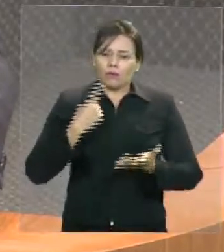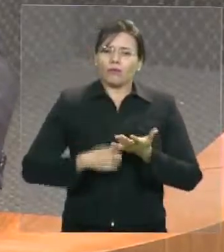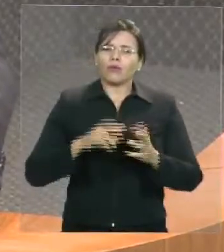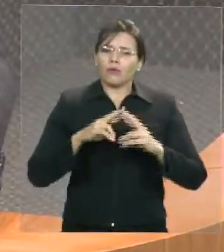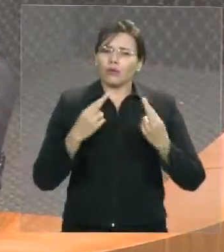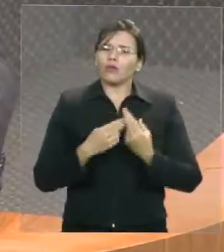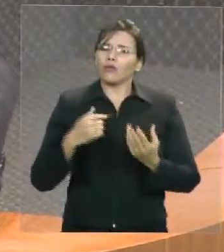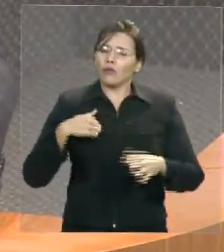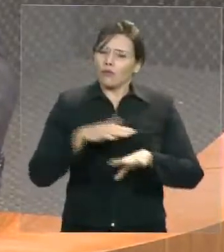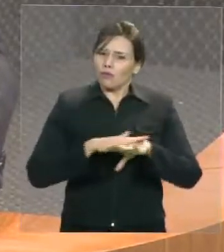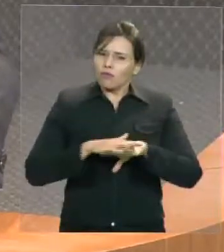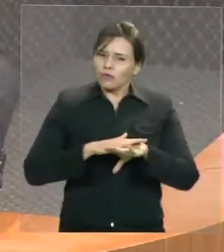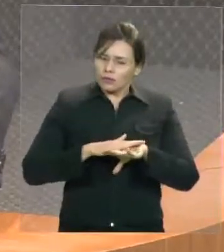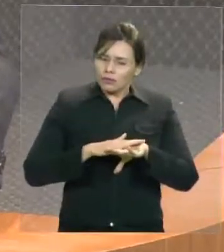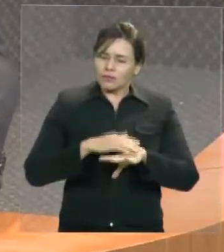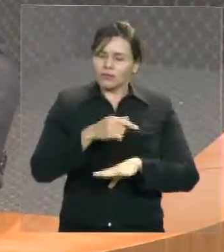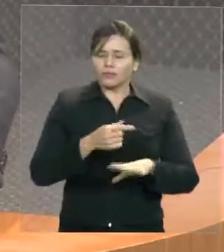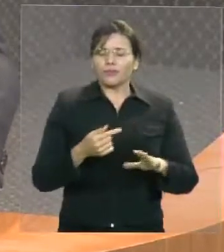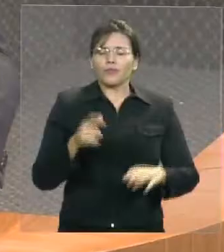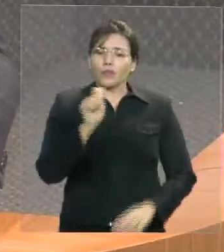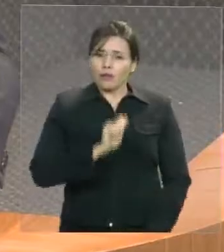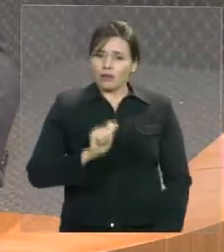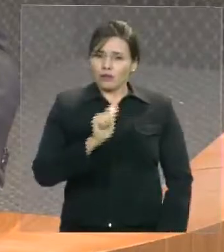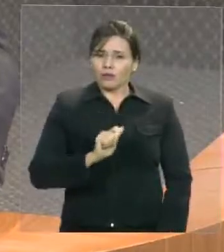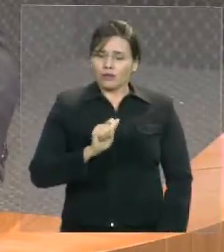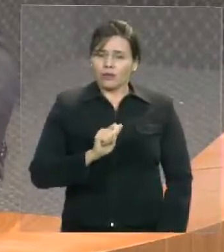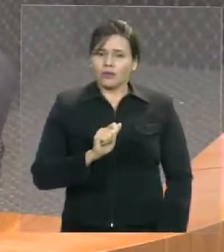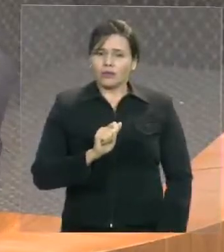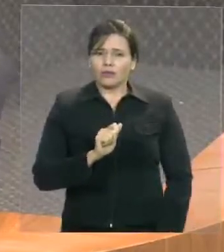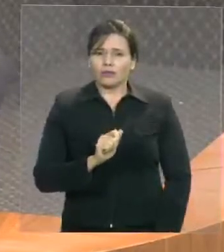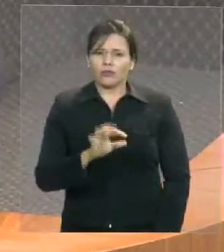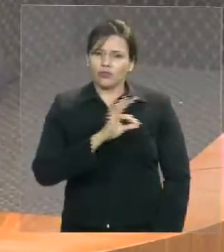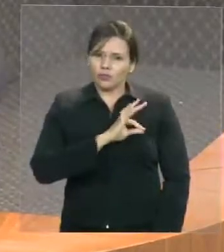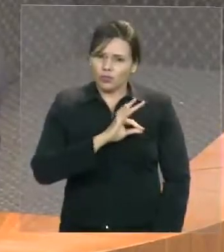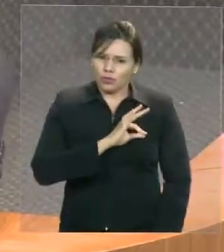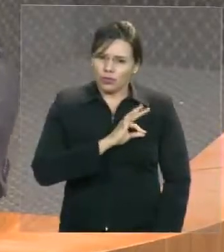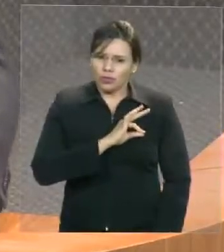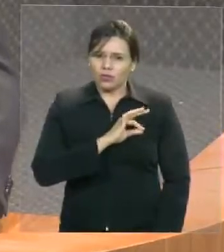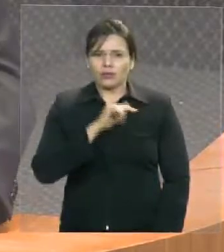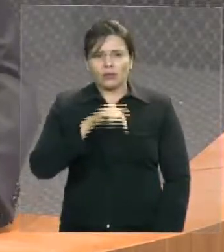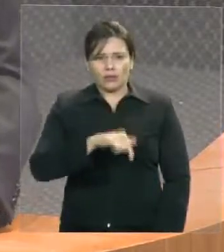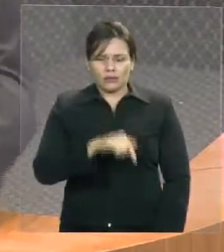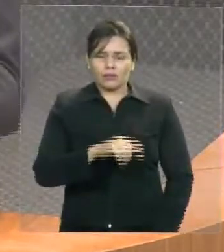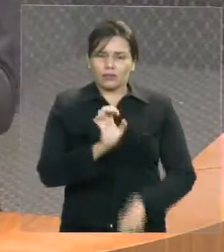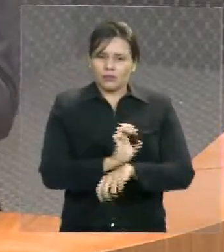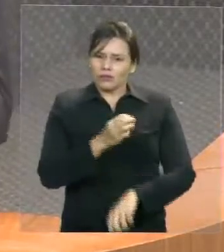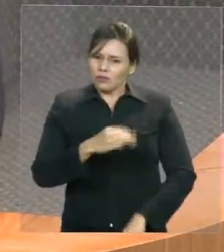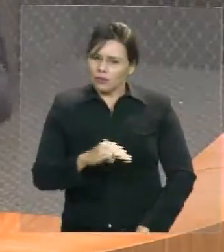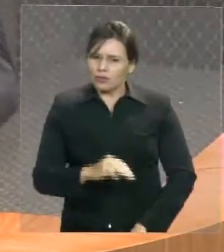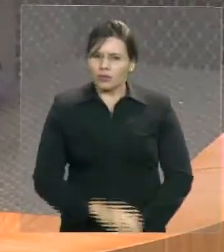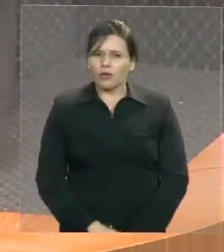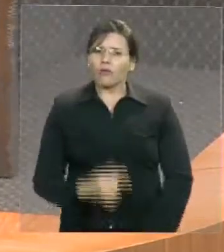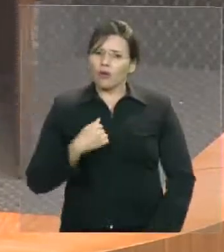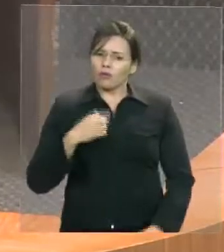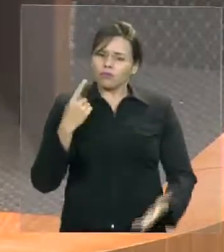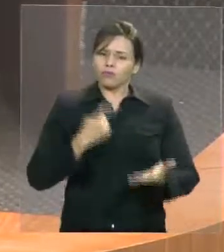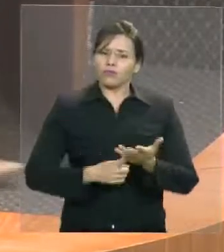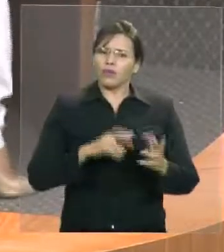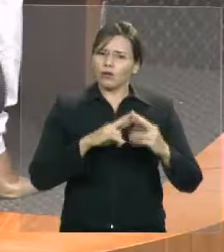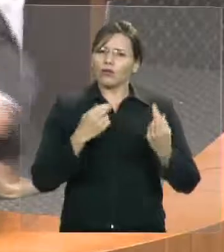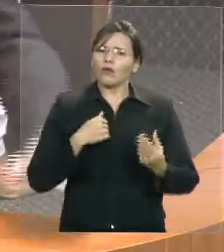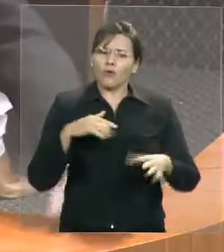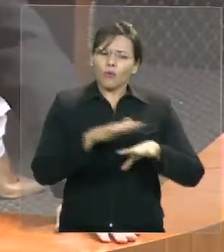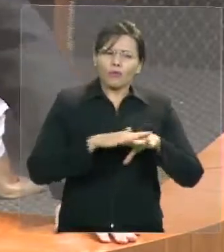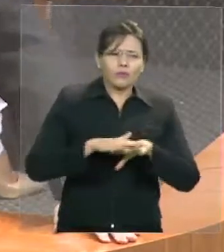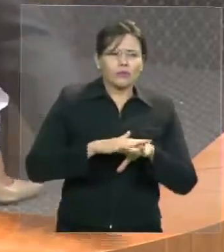da Associação de Polícia Técnica Científica do Maranhão. É um absurdo. Antes o